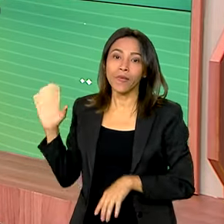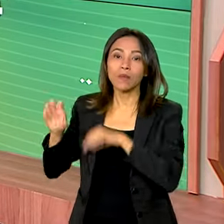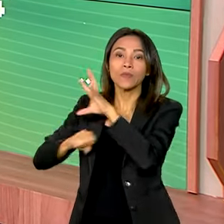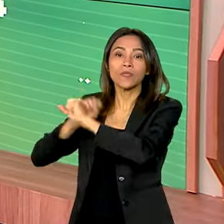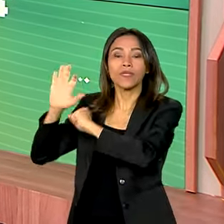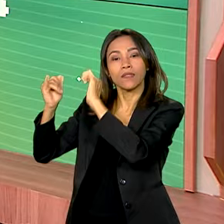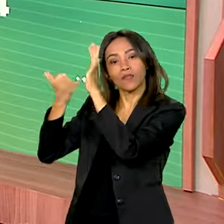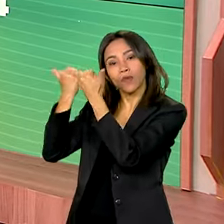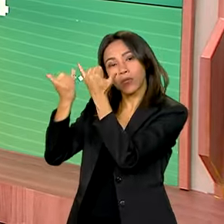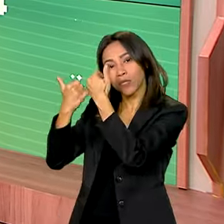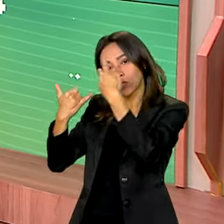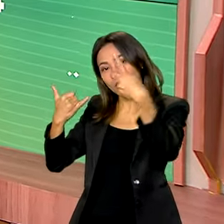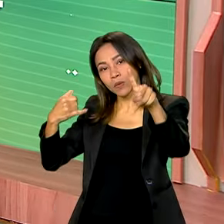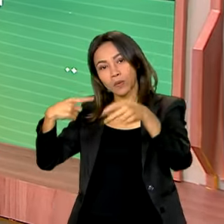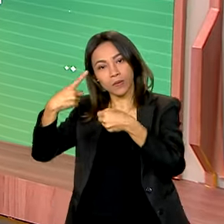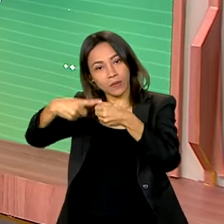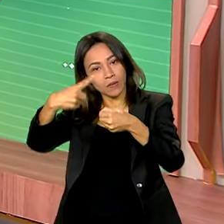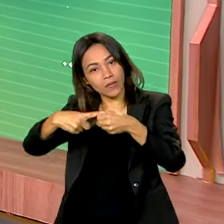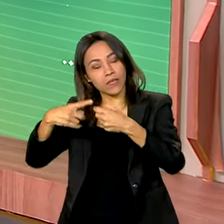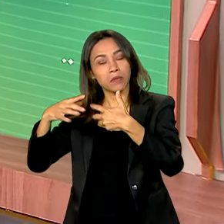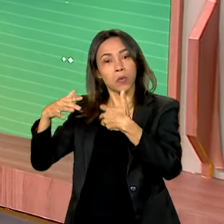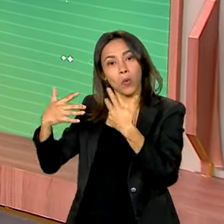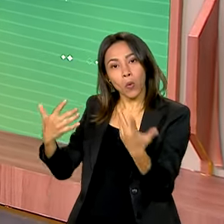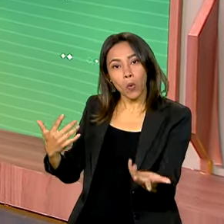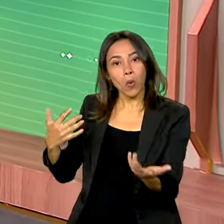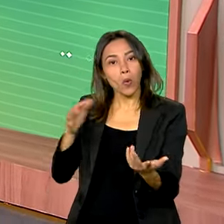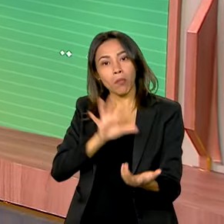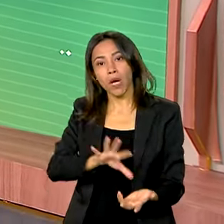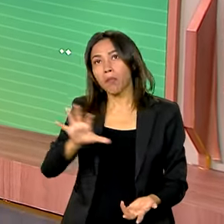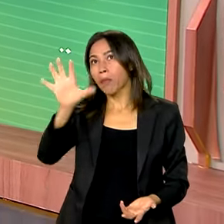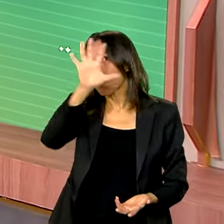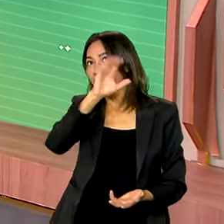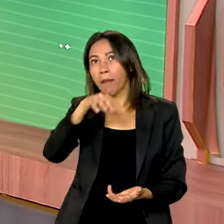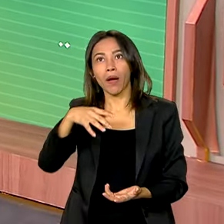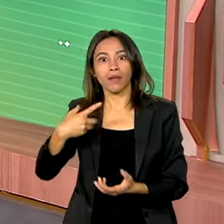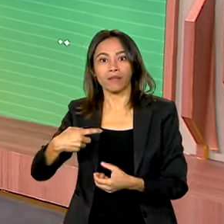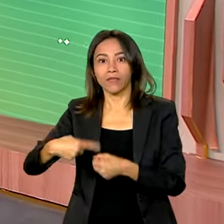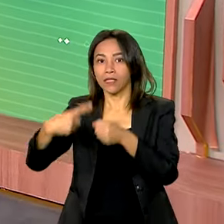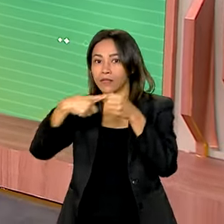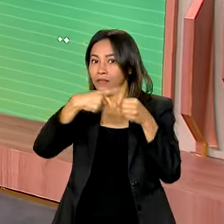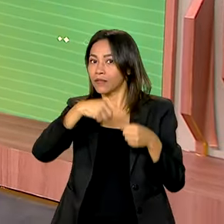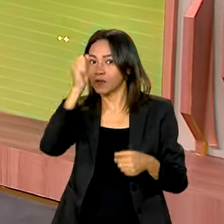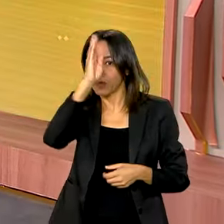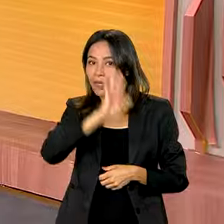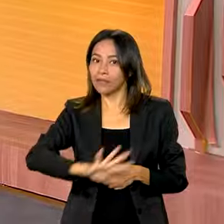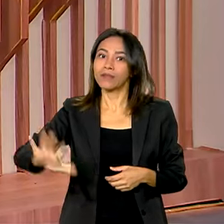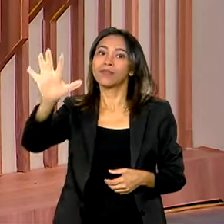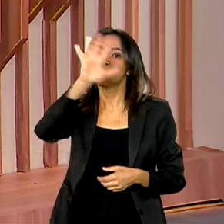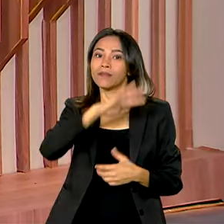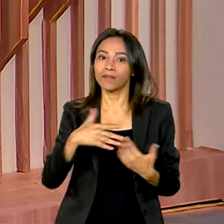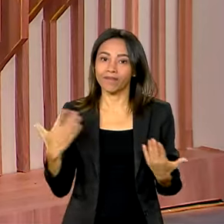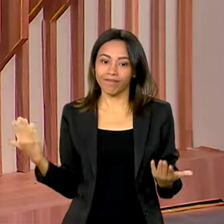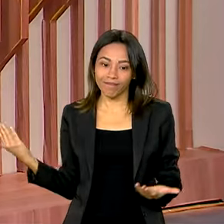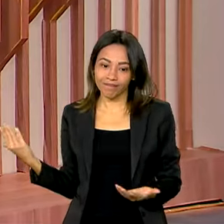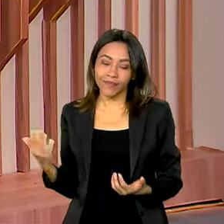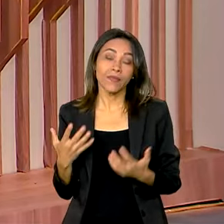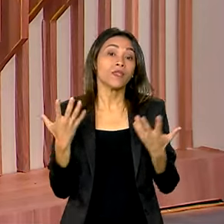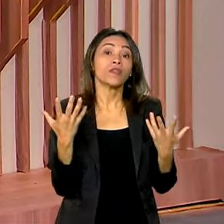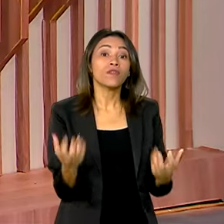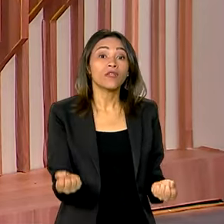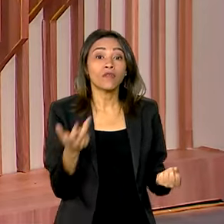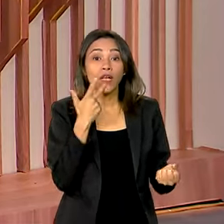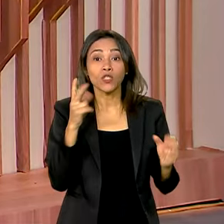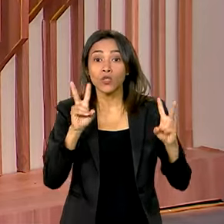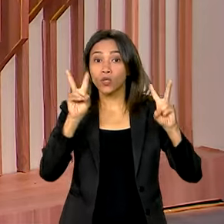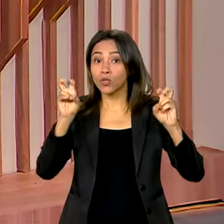saber mais sobre o seu município ou alguma outra cidade, outra região do país. Vamos falar agora de